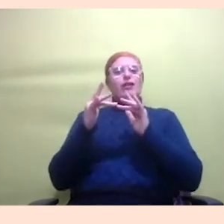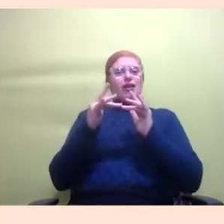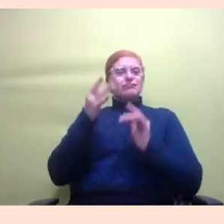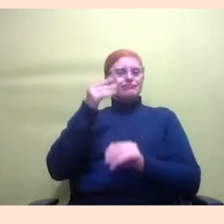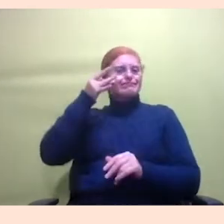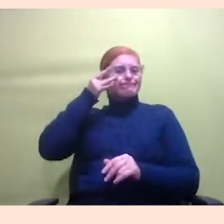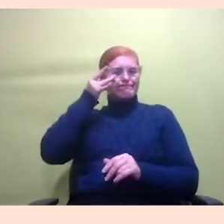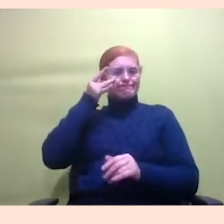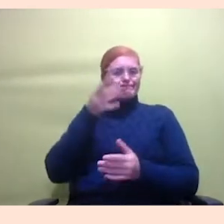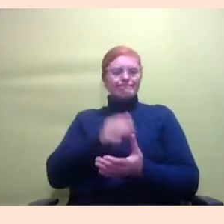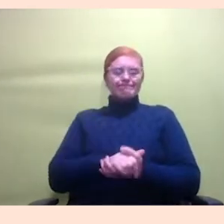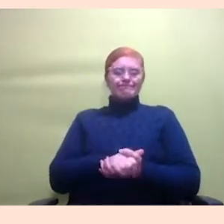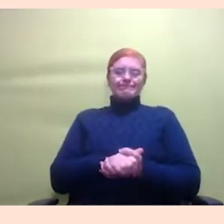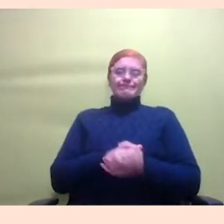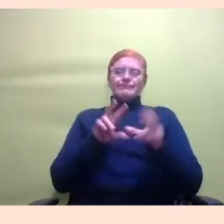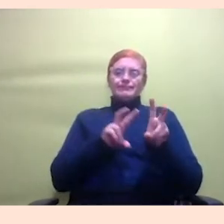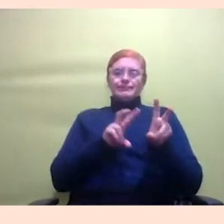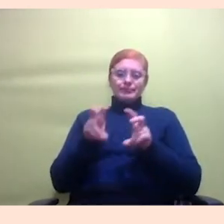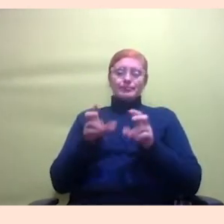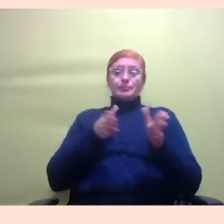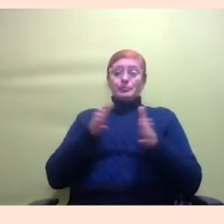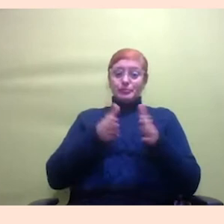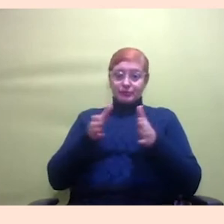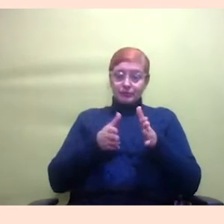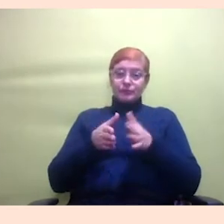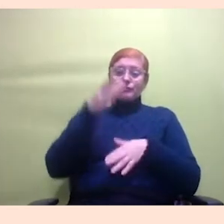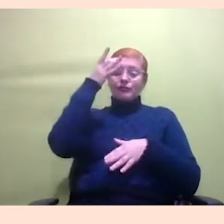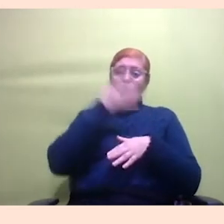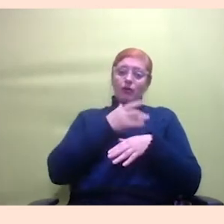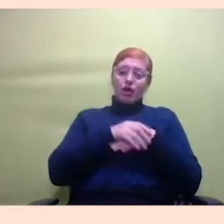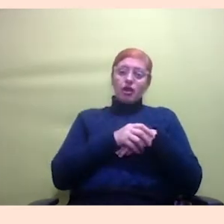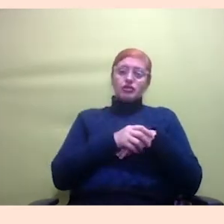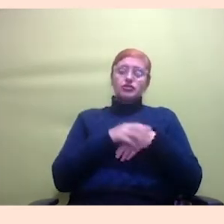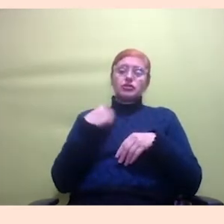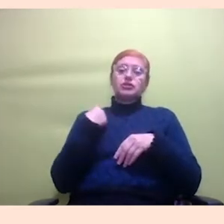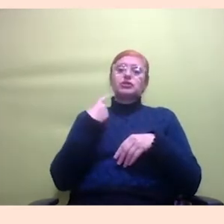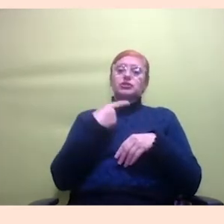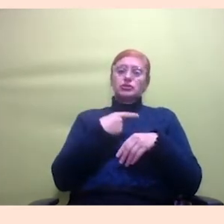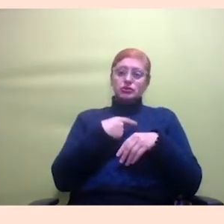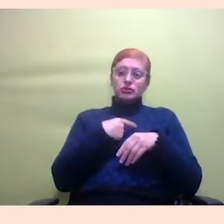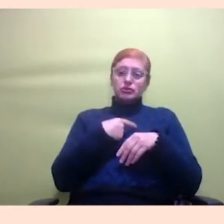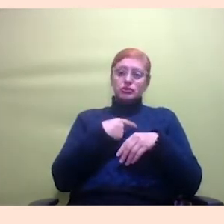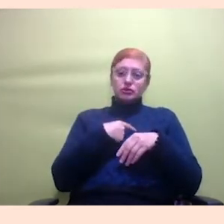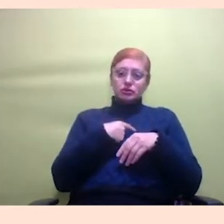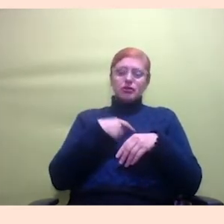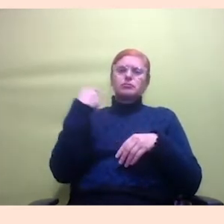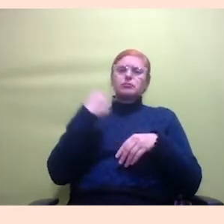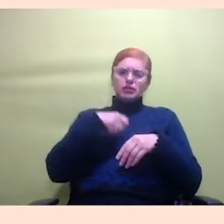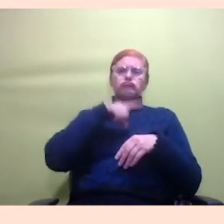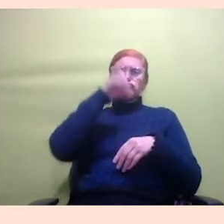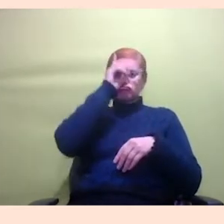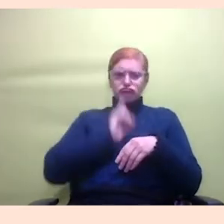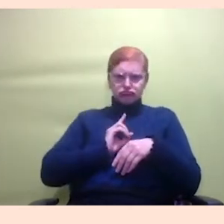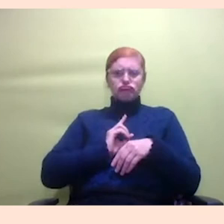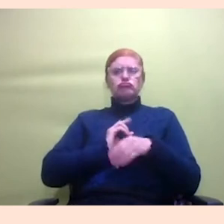e aí sobre acesso e acessibilidade eu acho que a gente reivindicar o direito à internet é hoje em dia reivindicar direito à